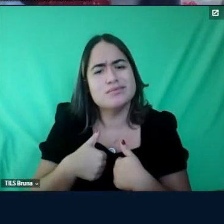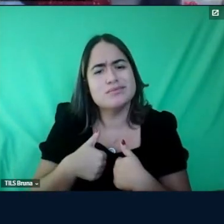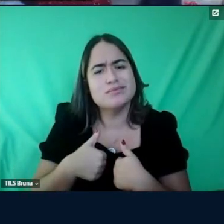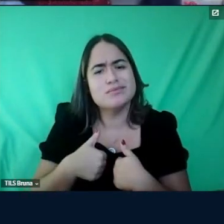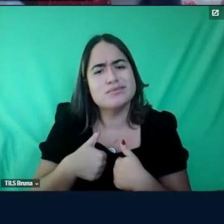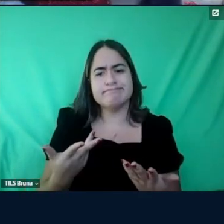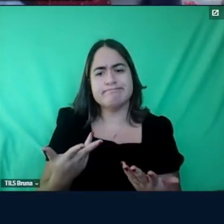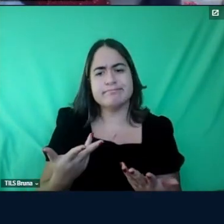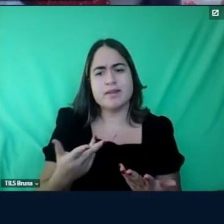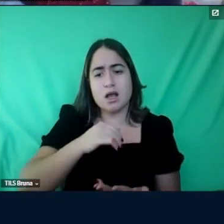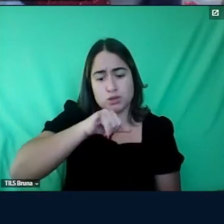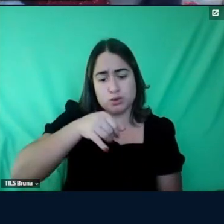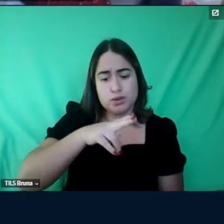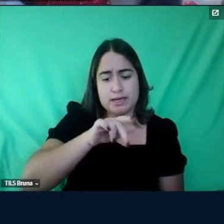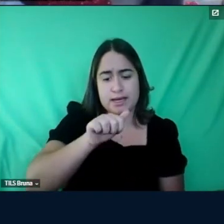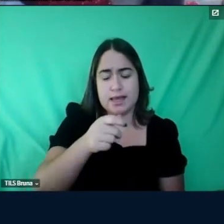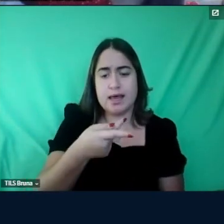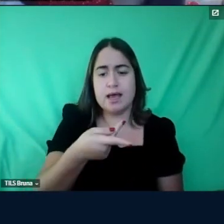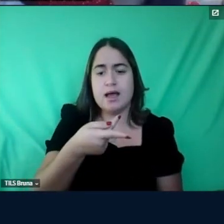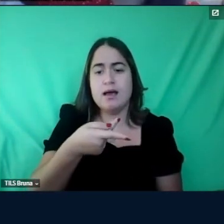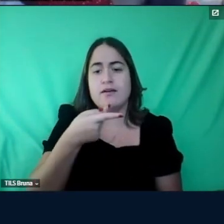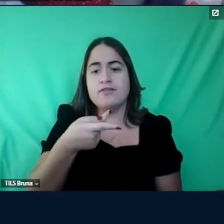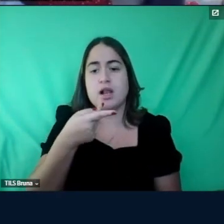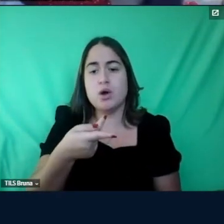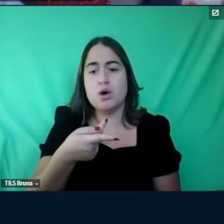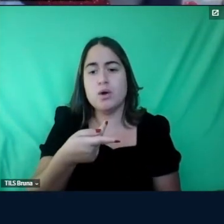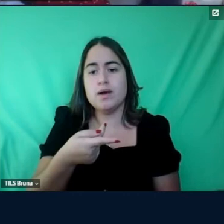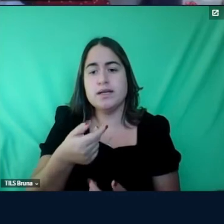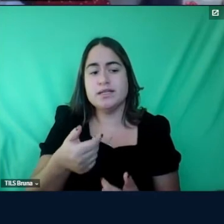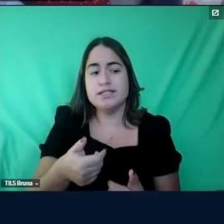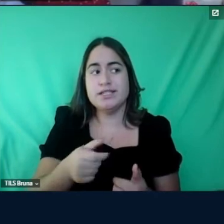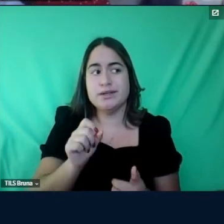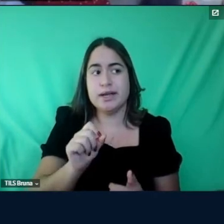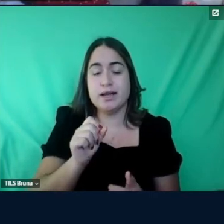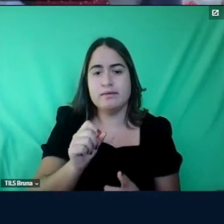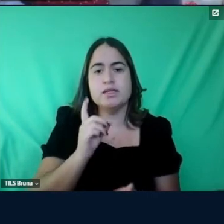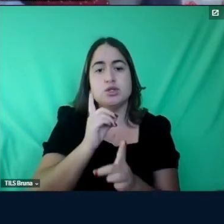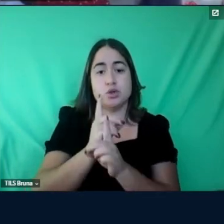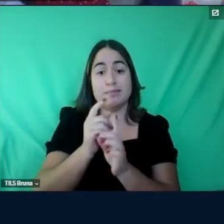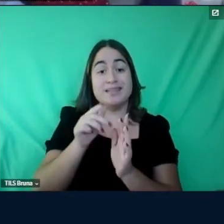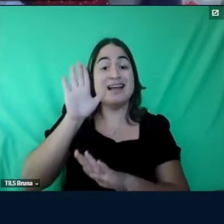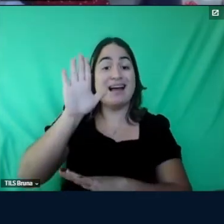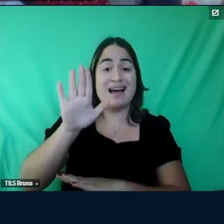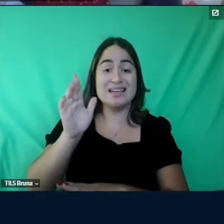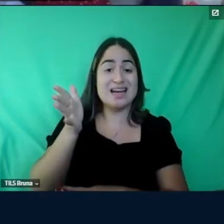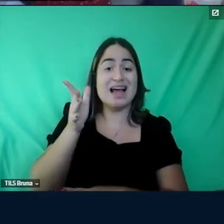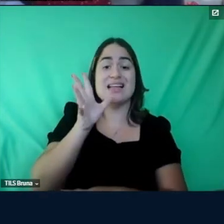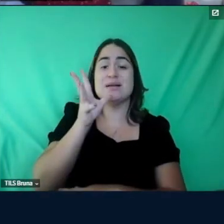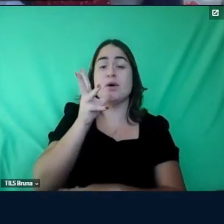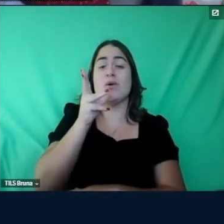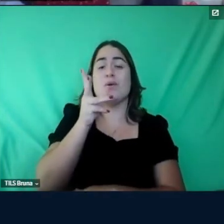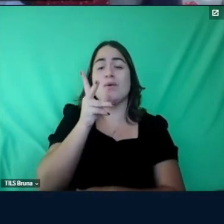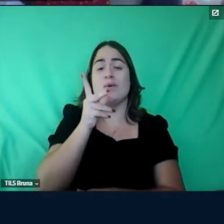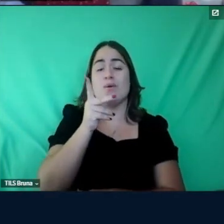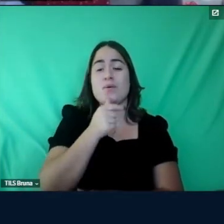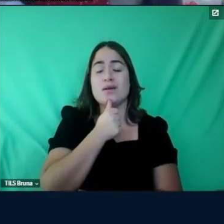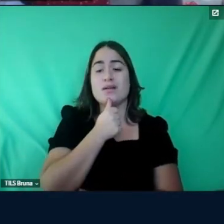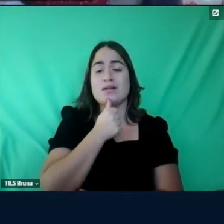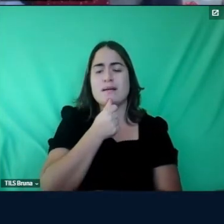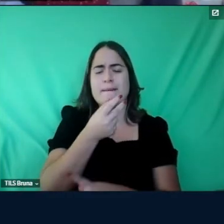a Juliana falou de um diagnóstico tardio né Juliana veja